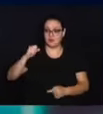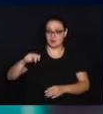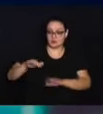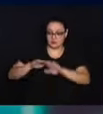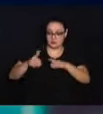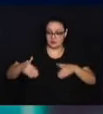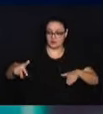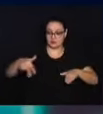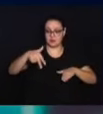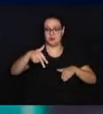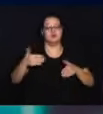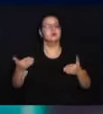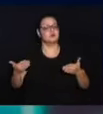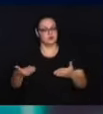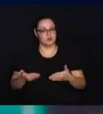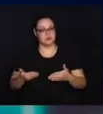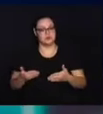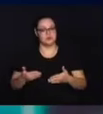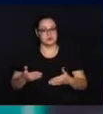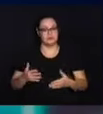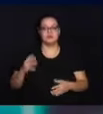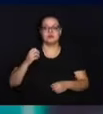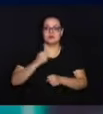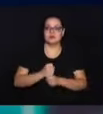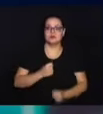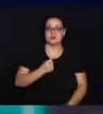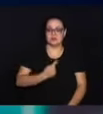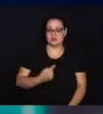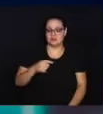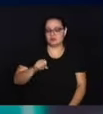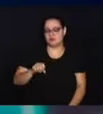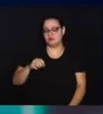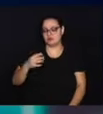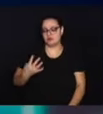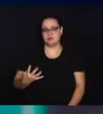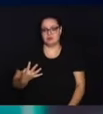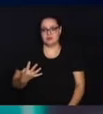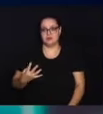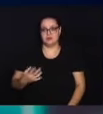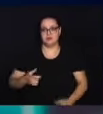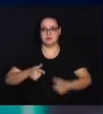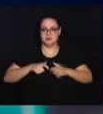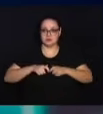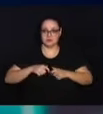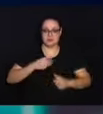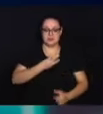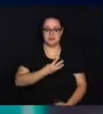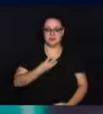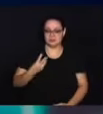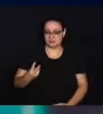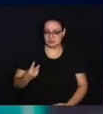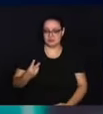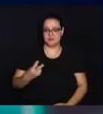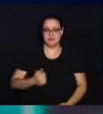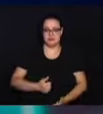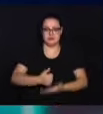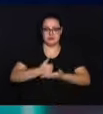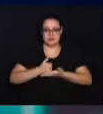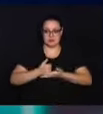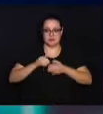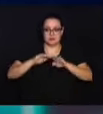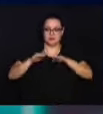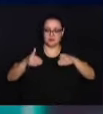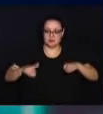conquistando pódios. Hoje, coleciona 184 medalhas e 32 troféus